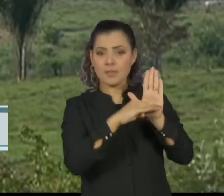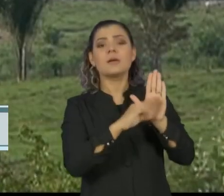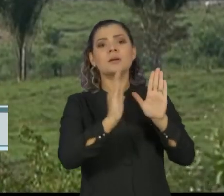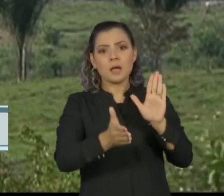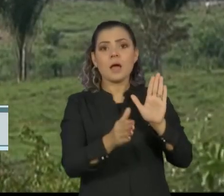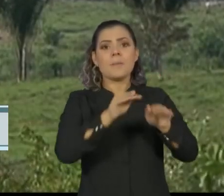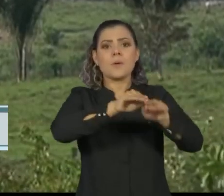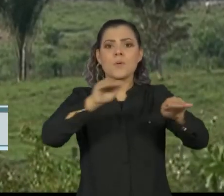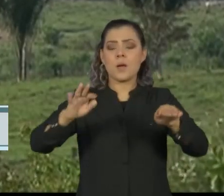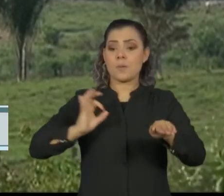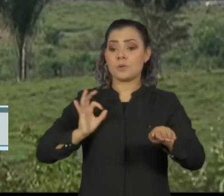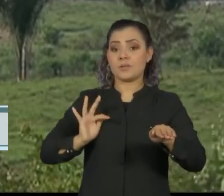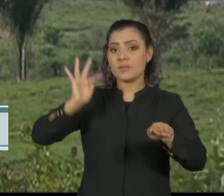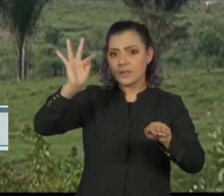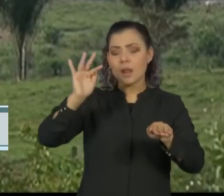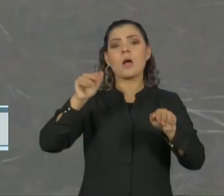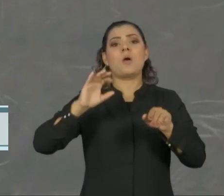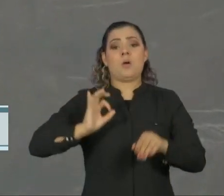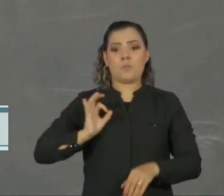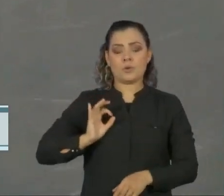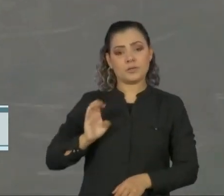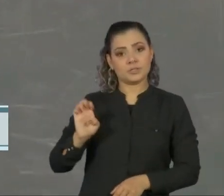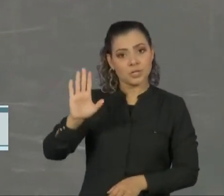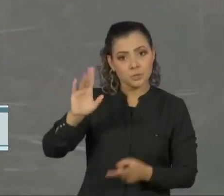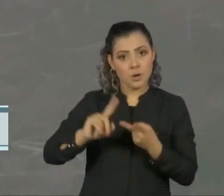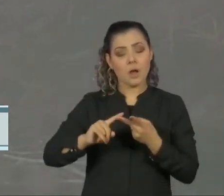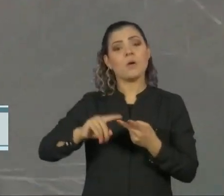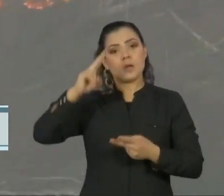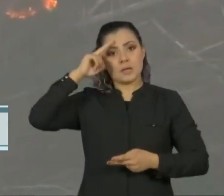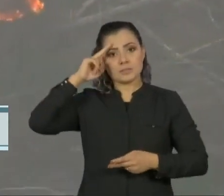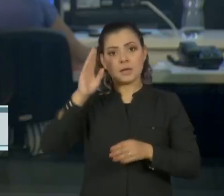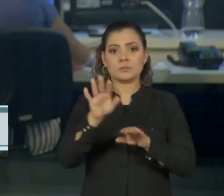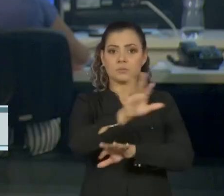mobiliza a Polícia Federal, Polícias Estaduais e Forças Armadas.